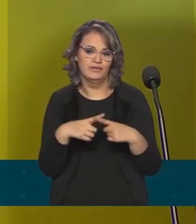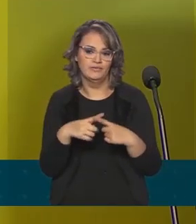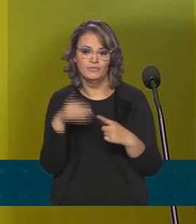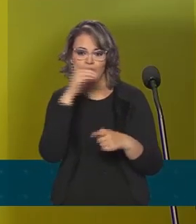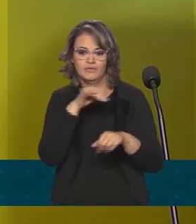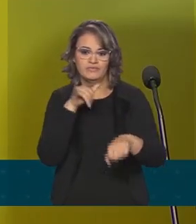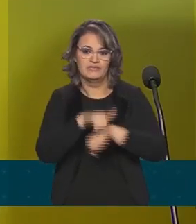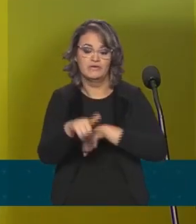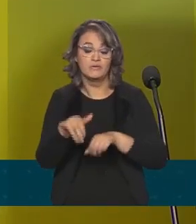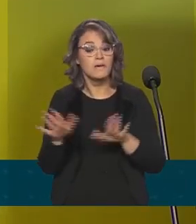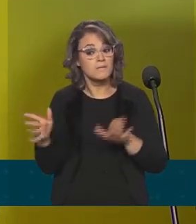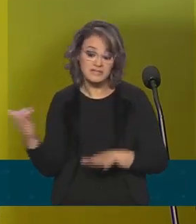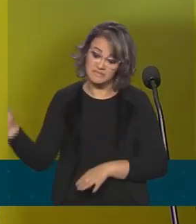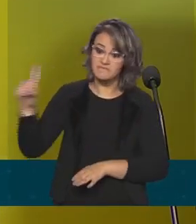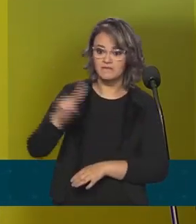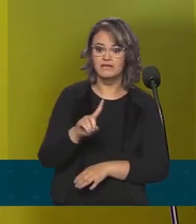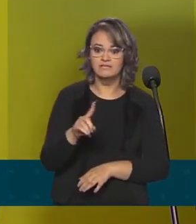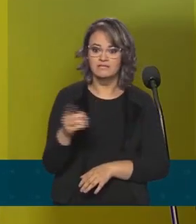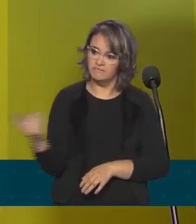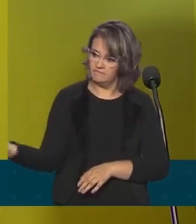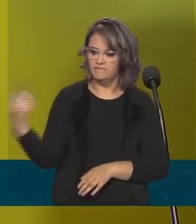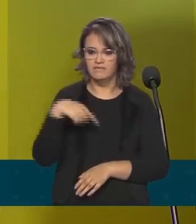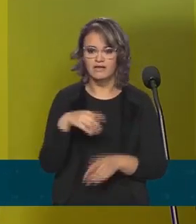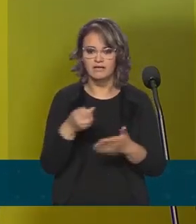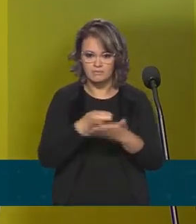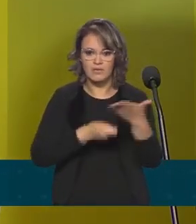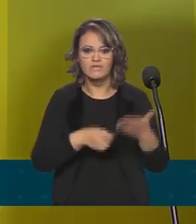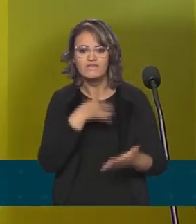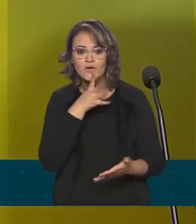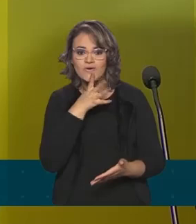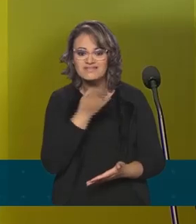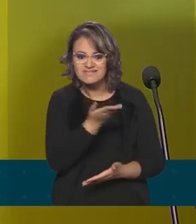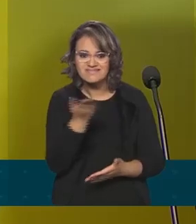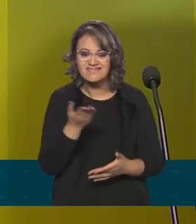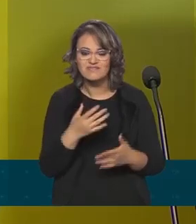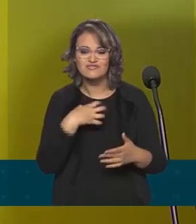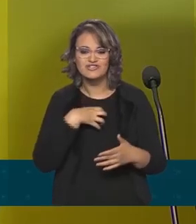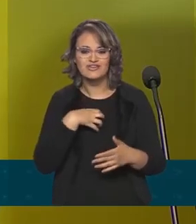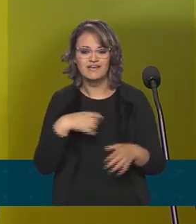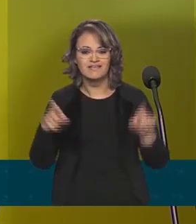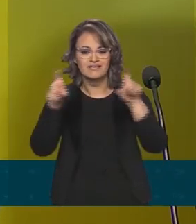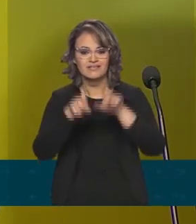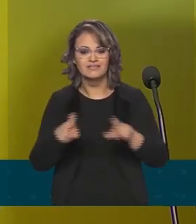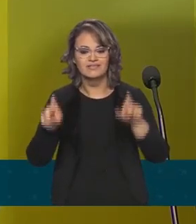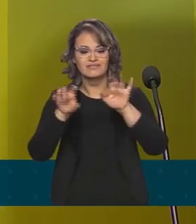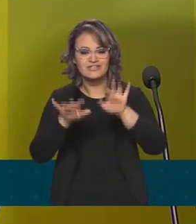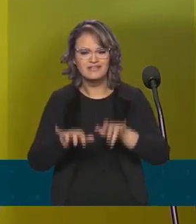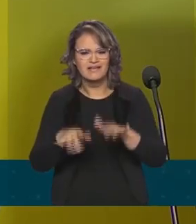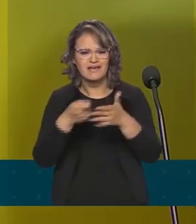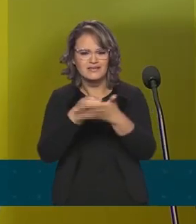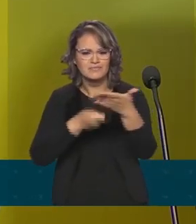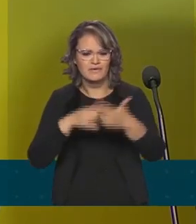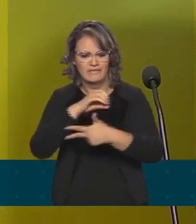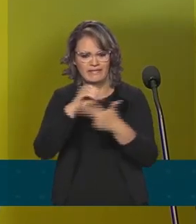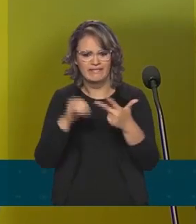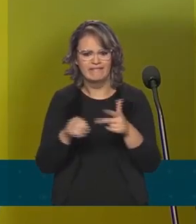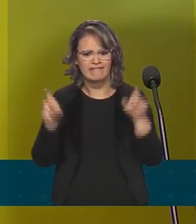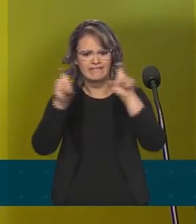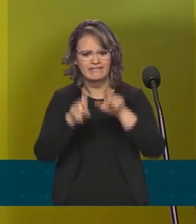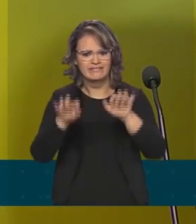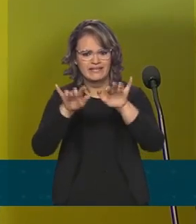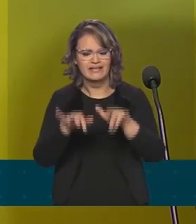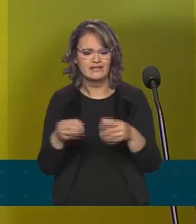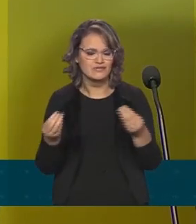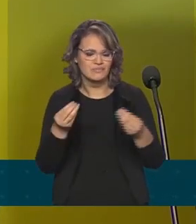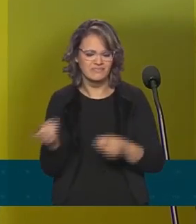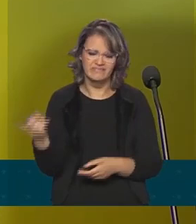venha, venha fazer a prova no domingo que vem, venha conhecer a nossa plataforma e venha viver essa experiência do Enem Digital. Vou